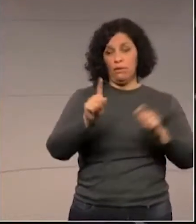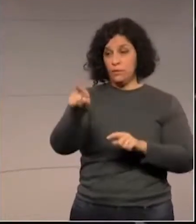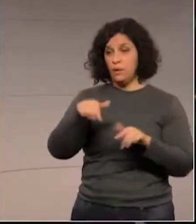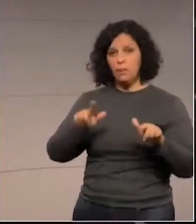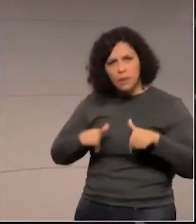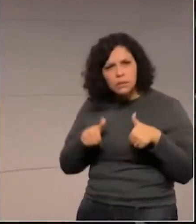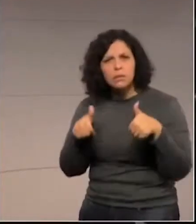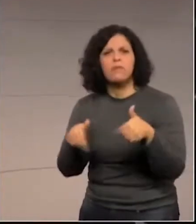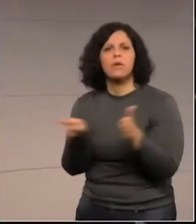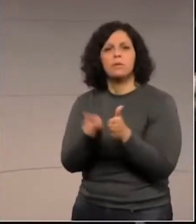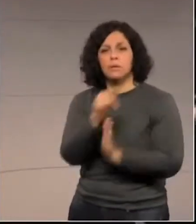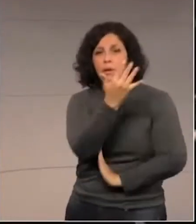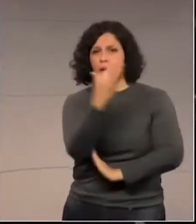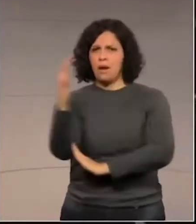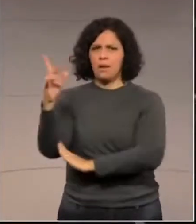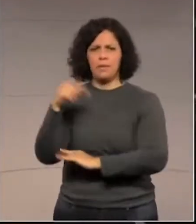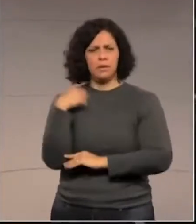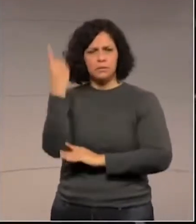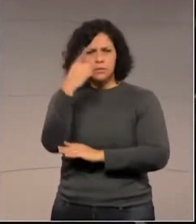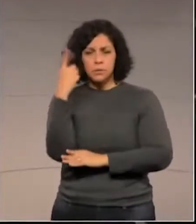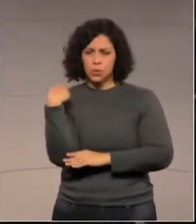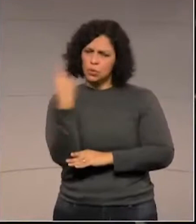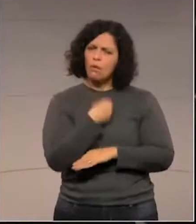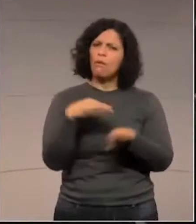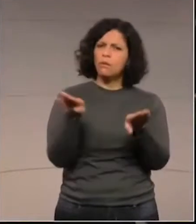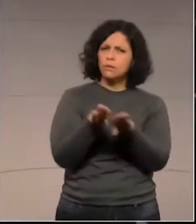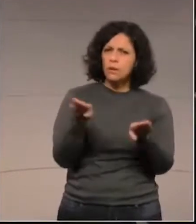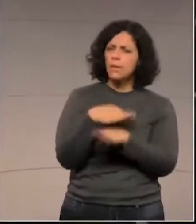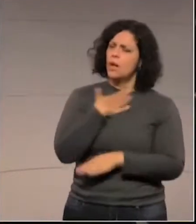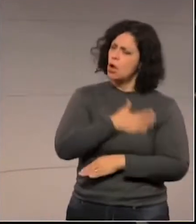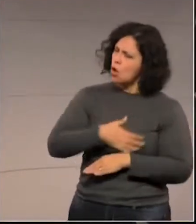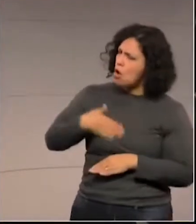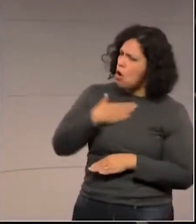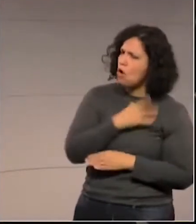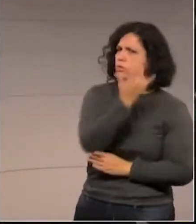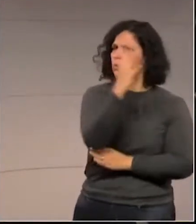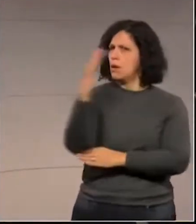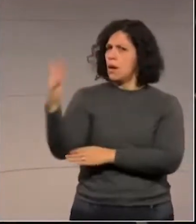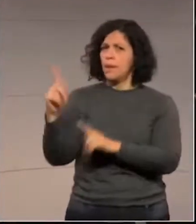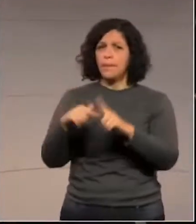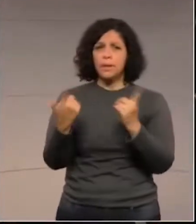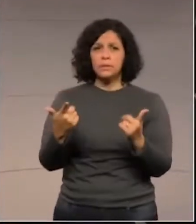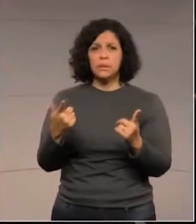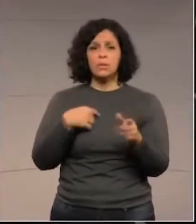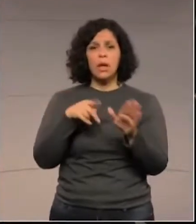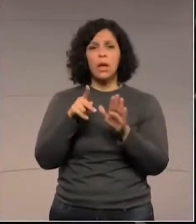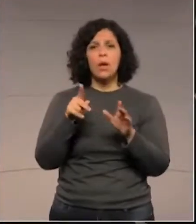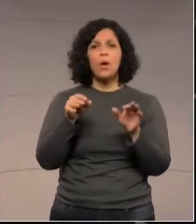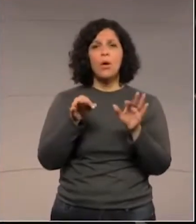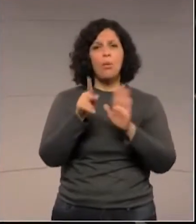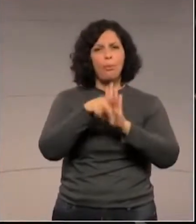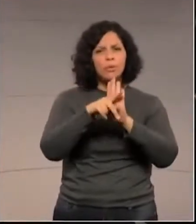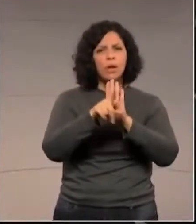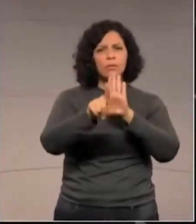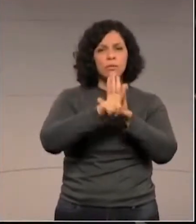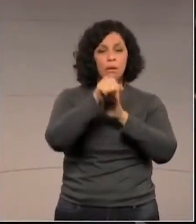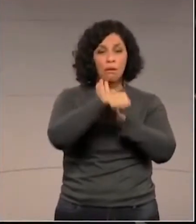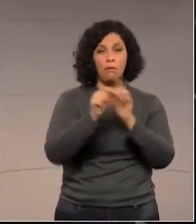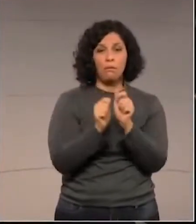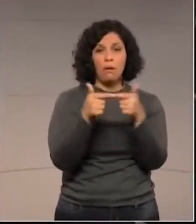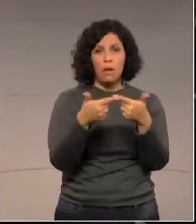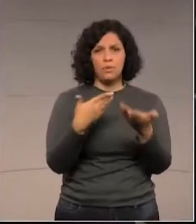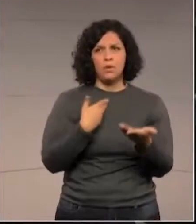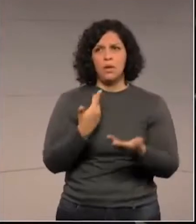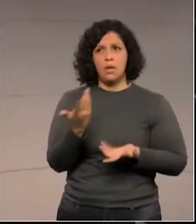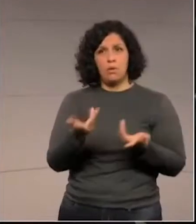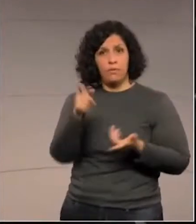defensor do meio ambiente, que todos os deputados também gostam e amam o meio ambiente. Eu já tenho um projeto de lei nessa casa aqui. Eu